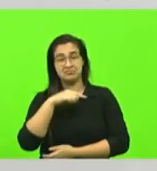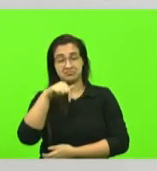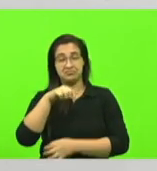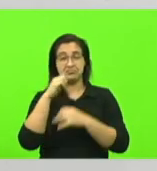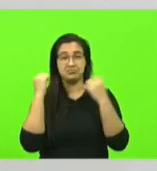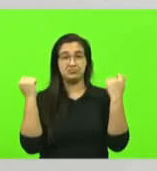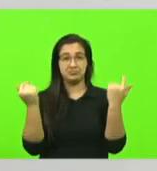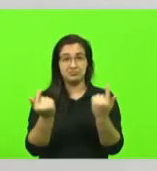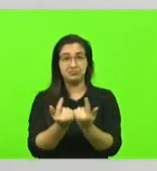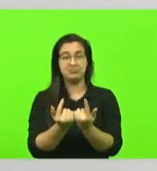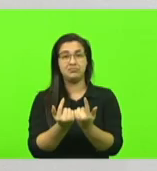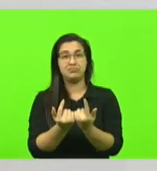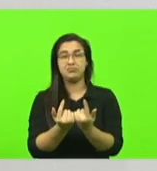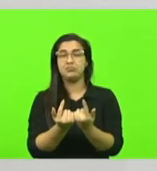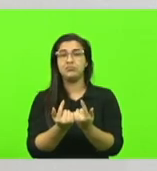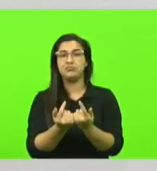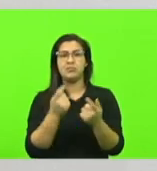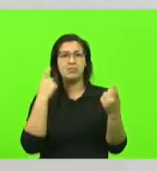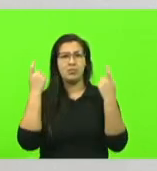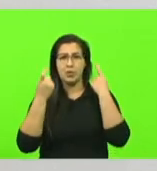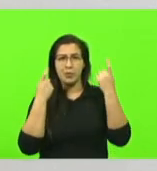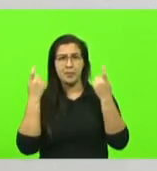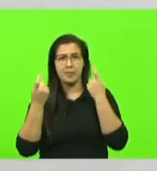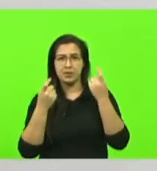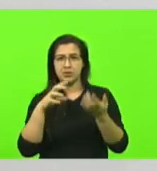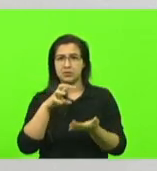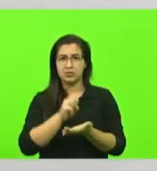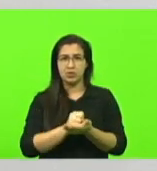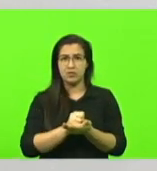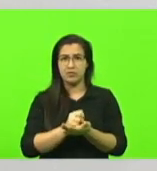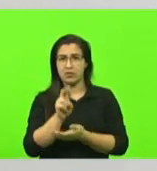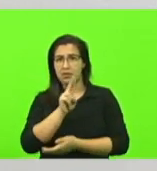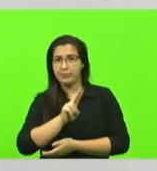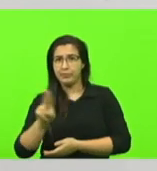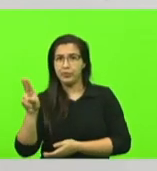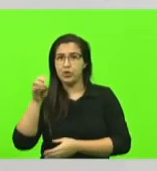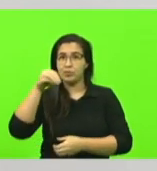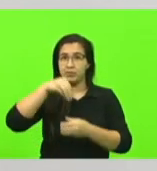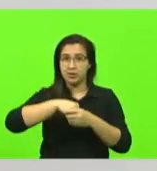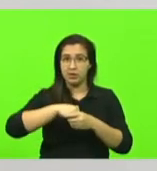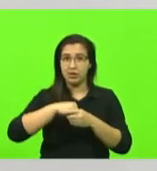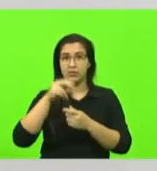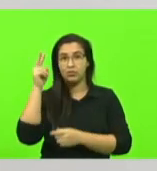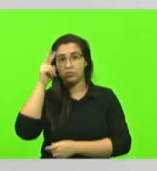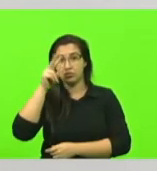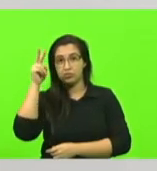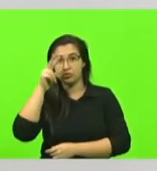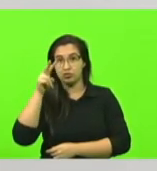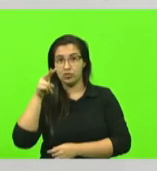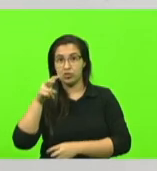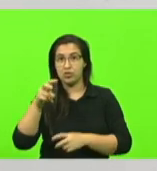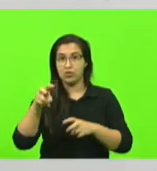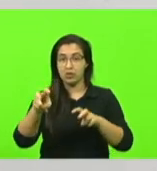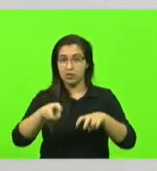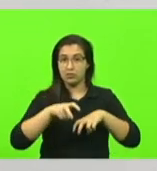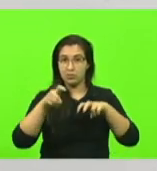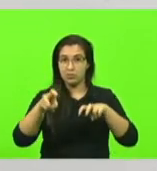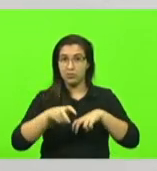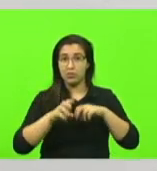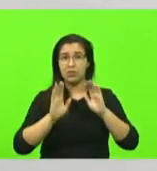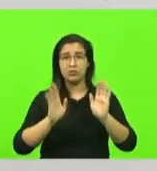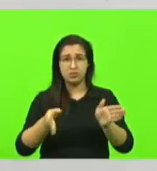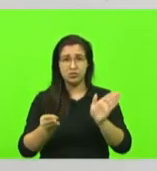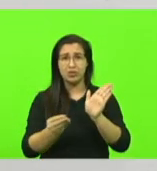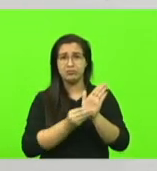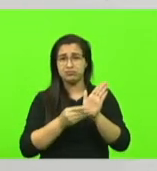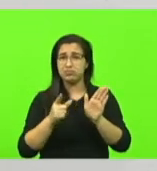senhor que não tem preocupação nenhuma em escrever o nome do senhor dentro da história da agricultura no estado de Santa Catarina que ele já está lá escrito